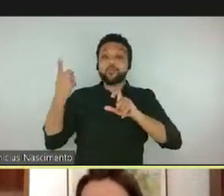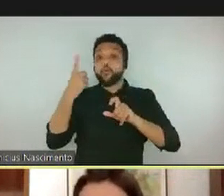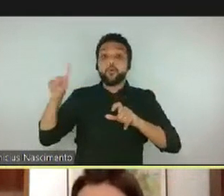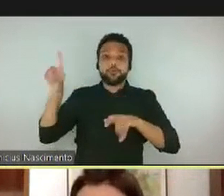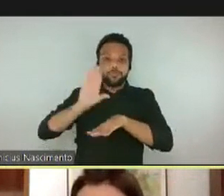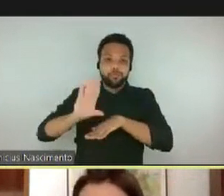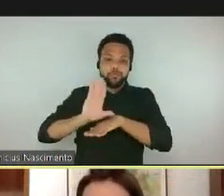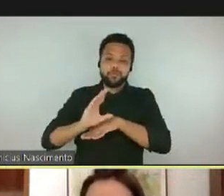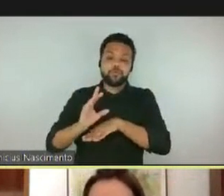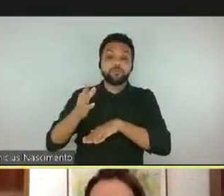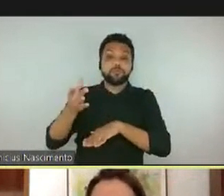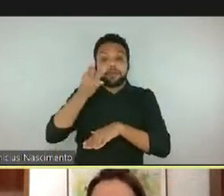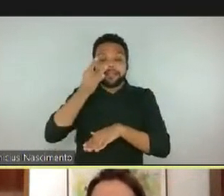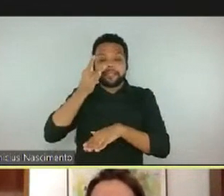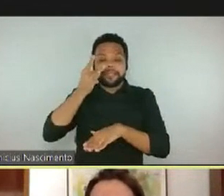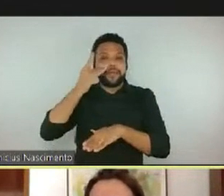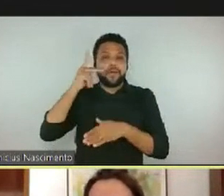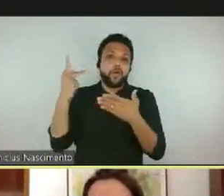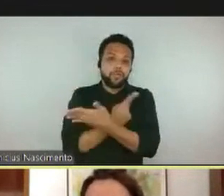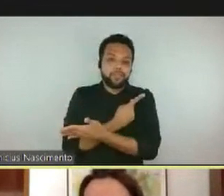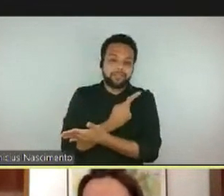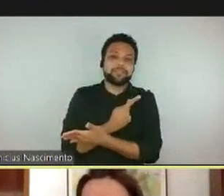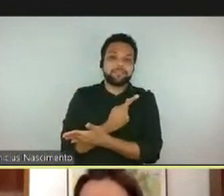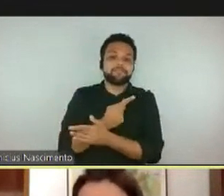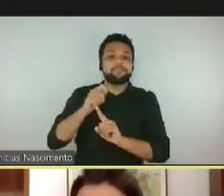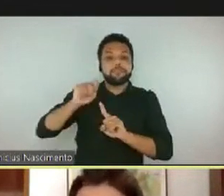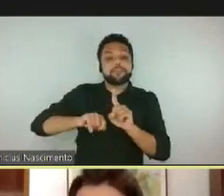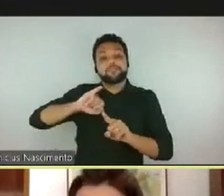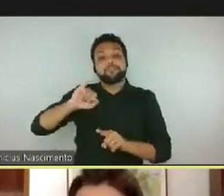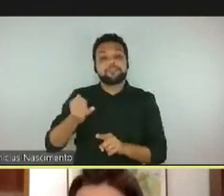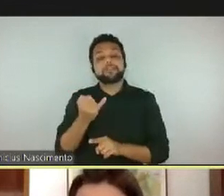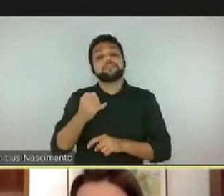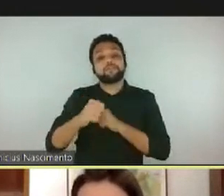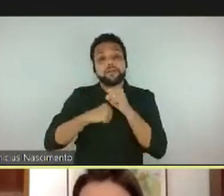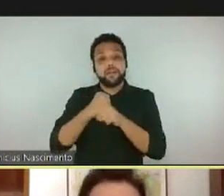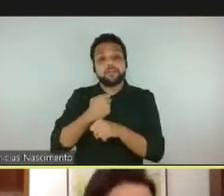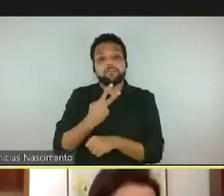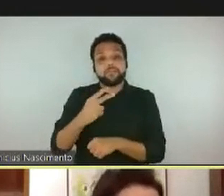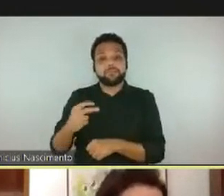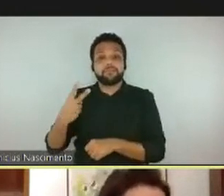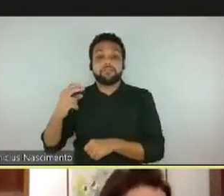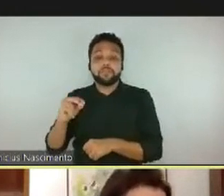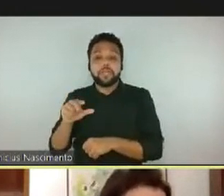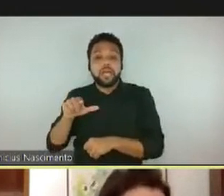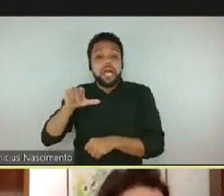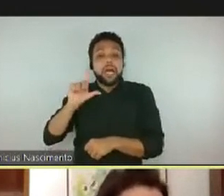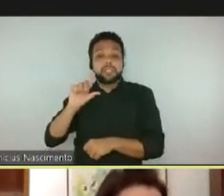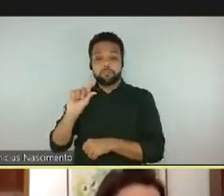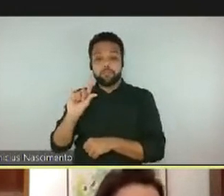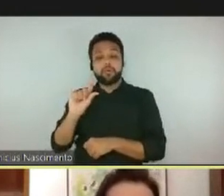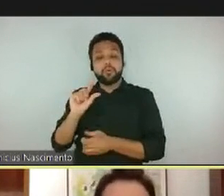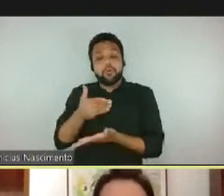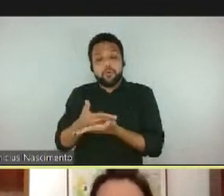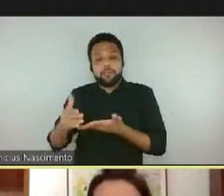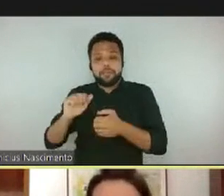presencial, que foi em janeiro de 2020, um pouco antes do início da pandemia,